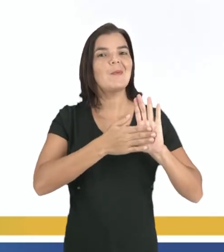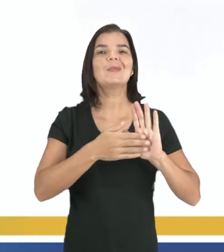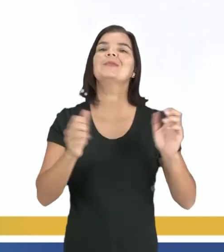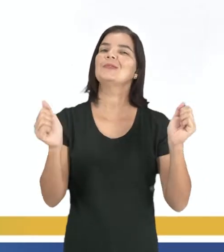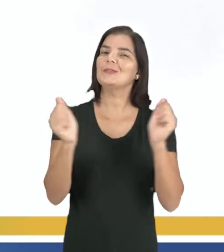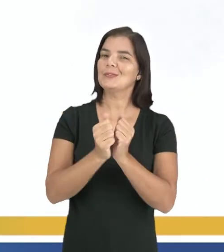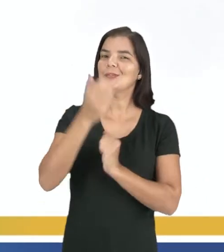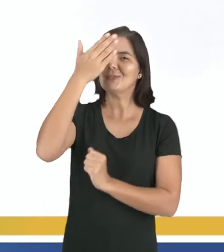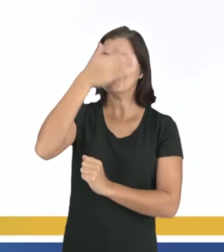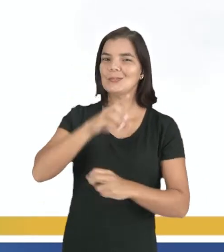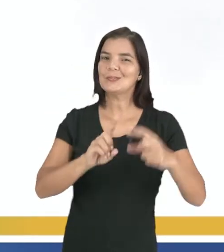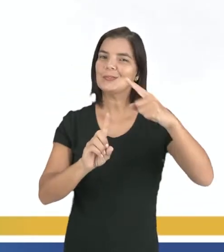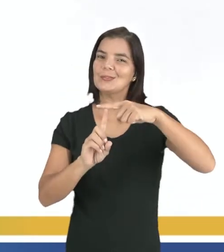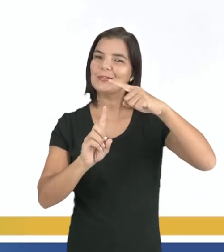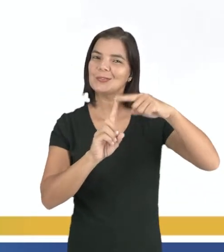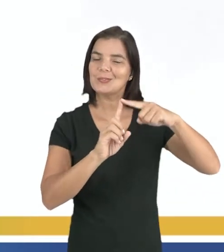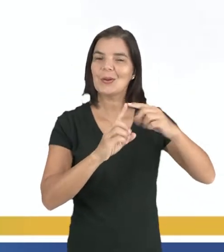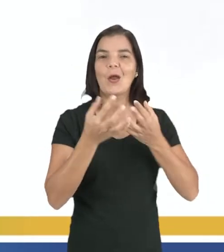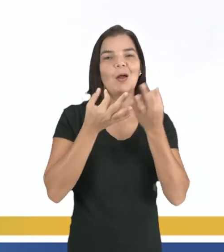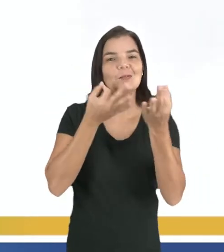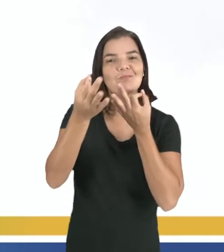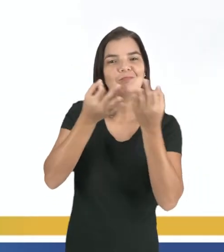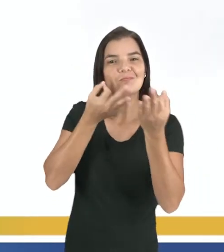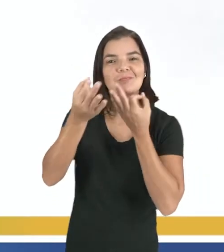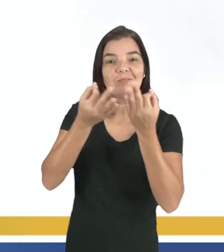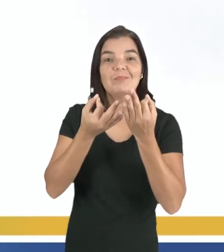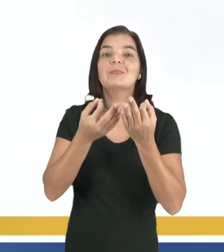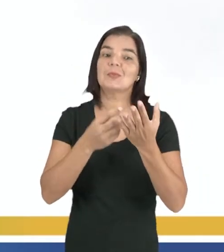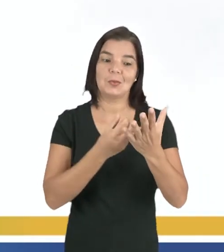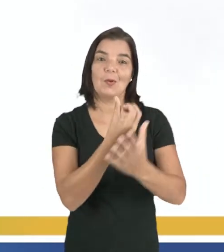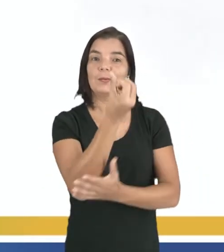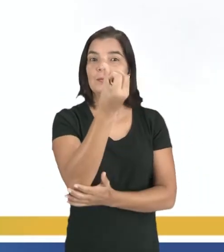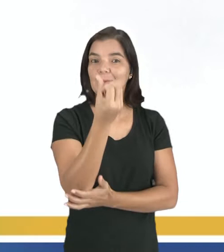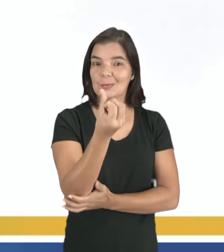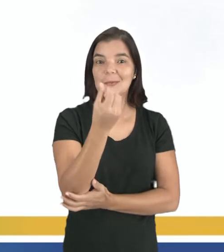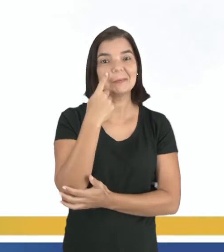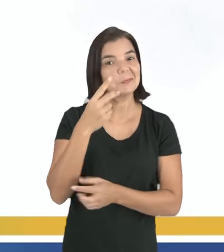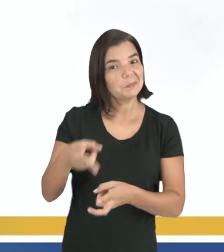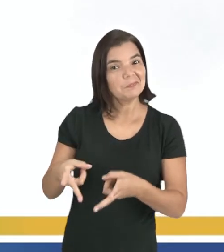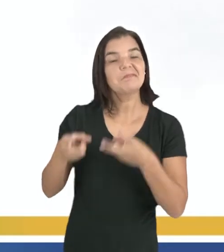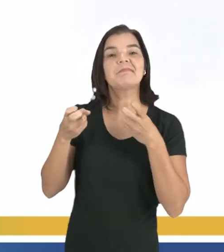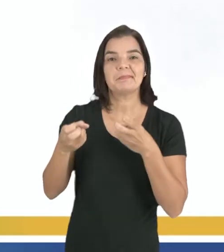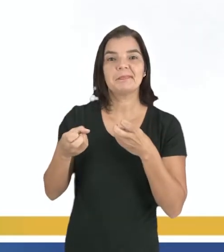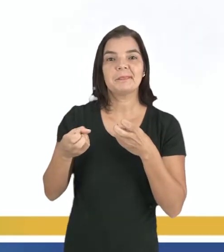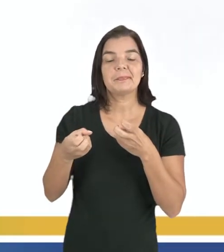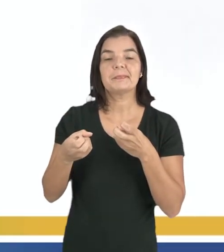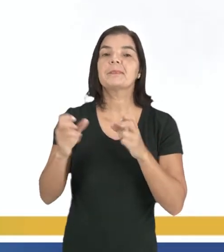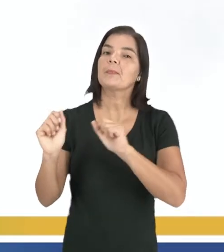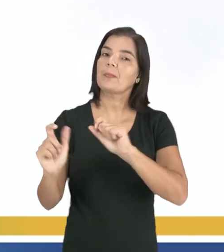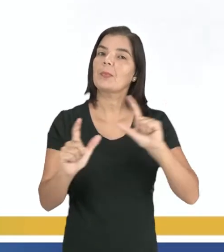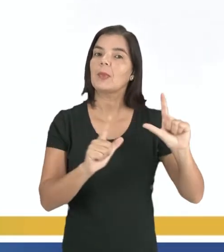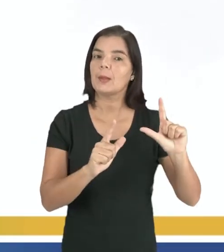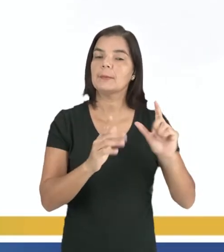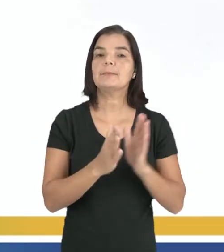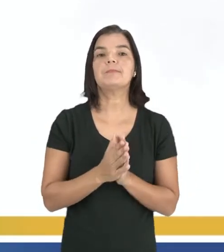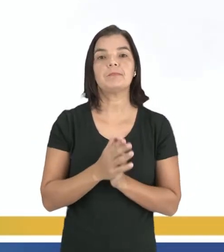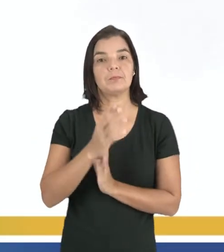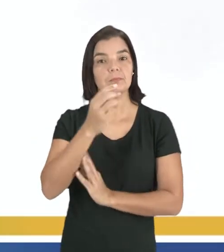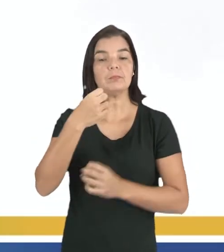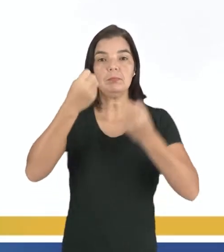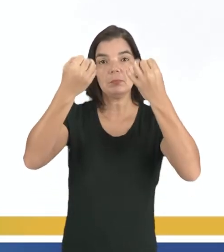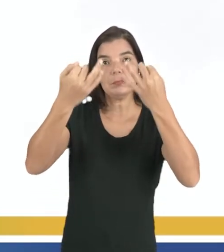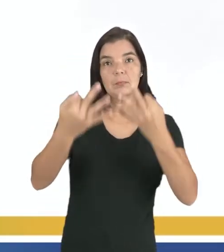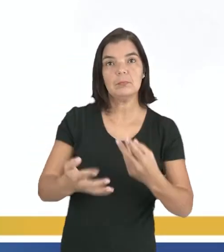estaremos diante da tipologia argumentativa. São seis, então, como vocês podem observar na nossa telinha. Narrativo,